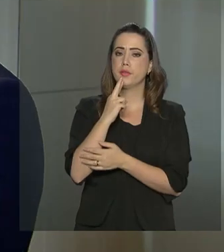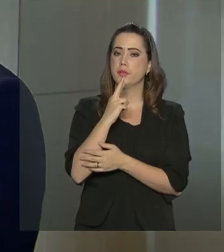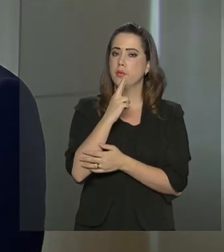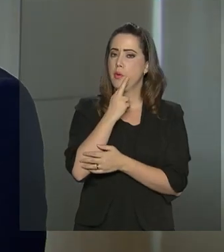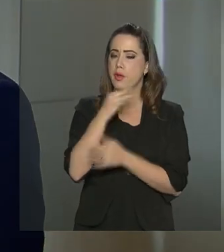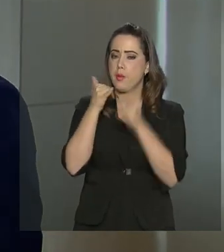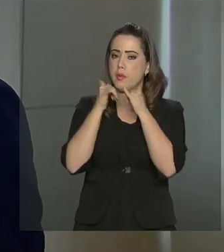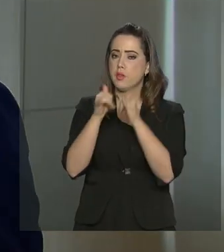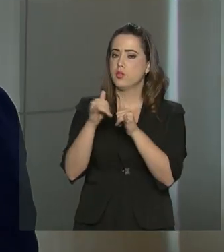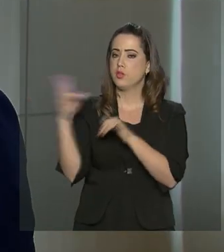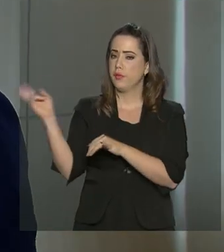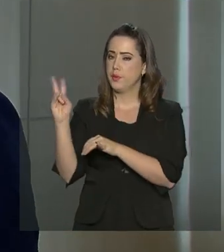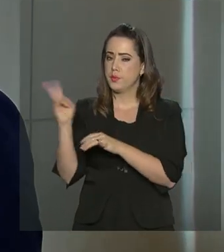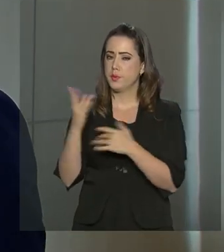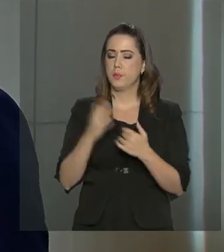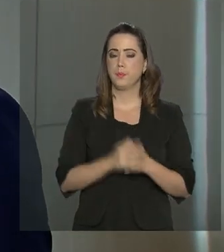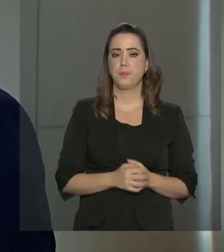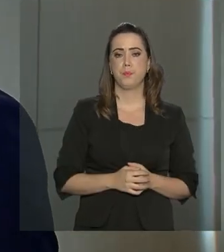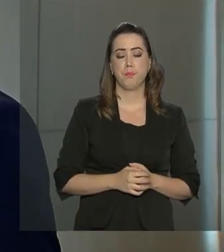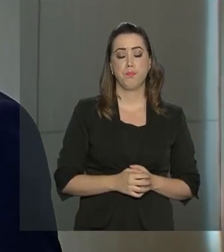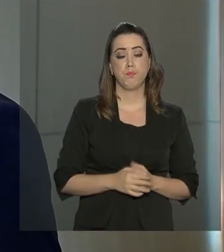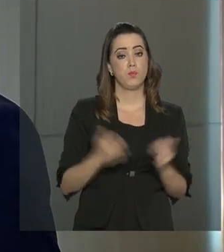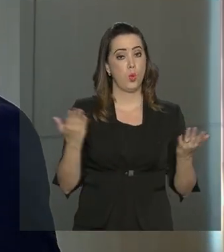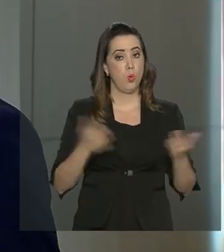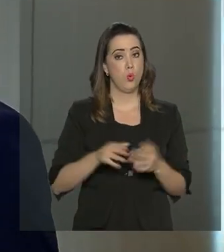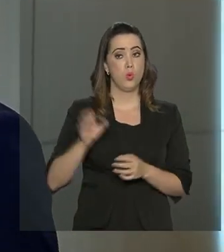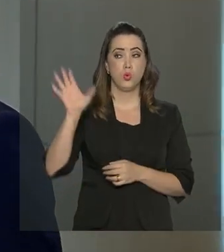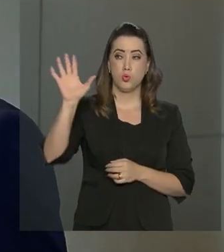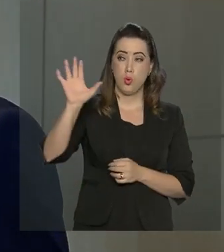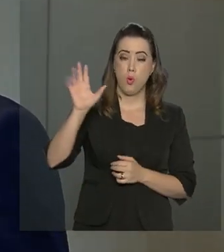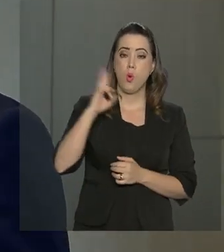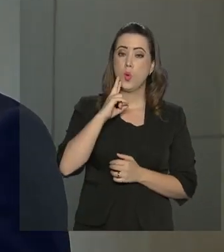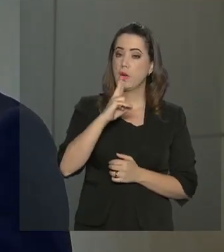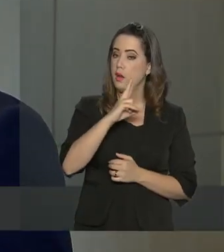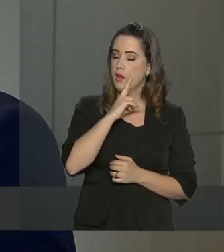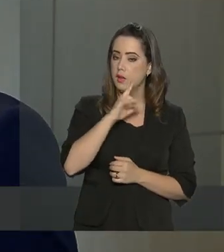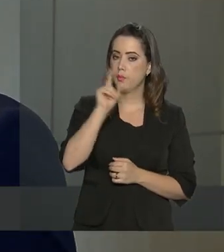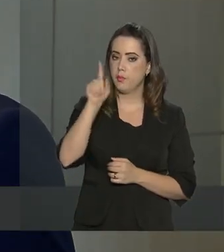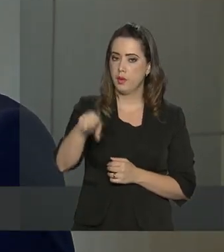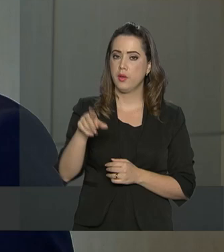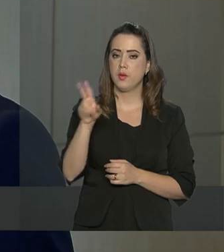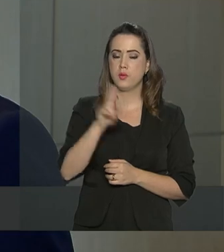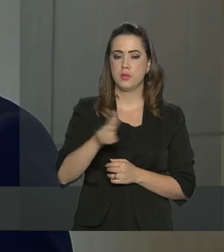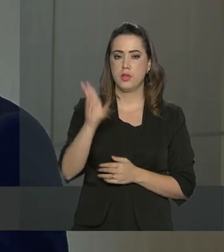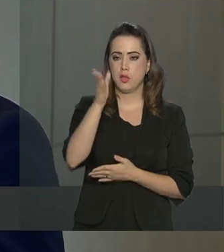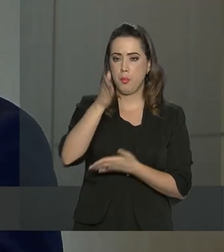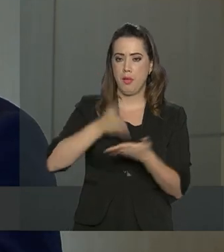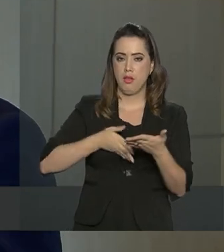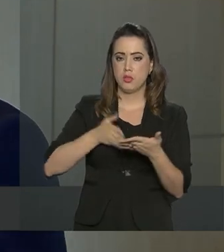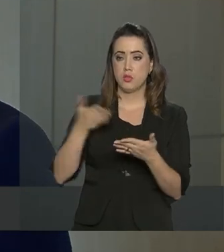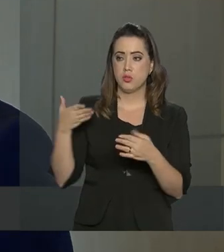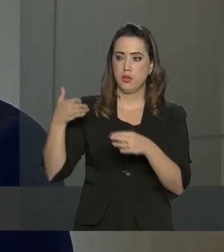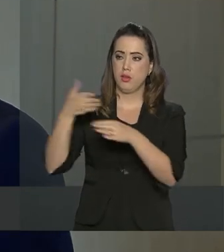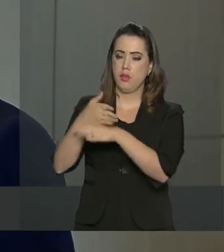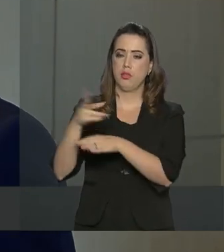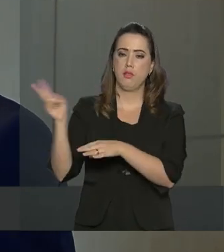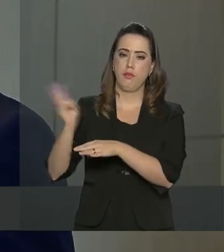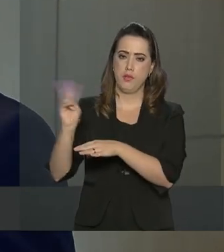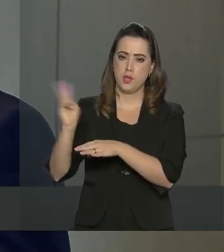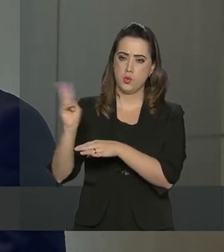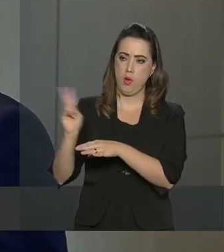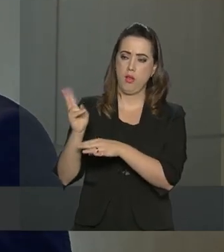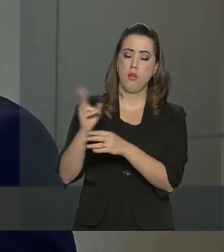O estado de Roraima é atendido hoje parte da sua energia advinda da Venezuela